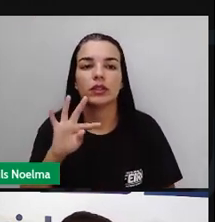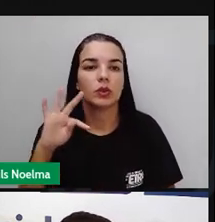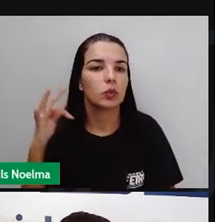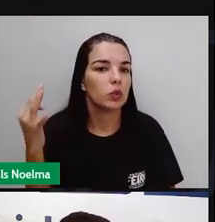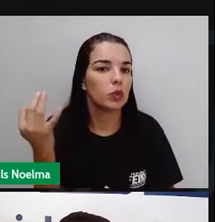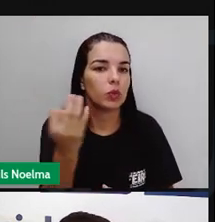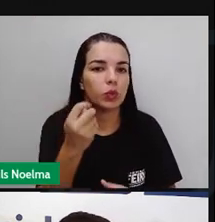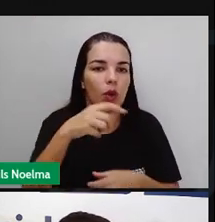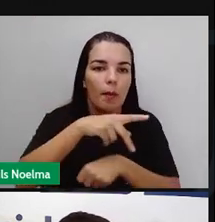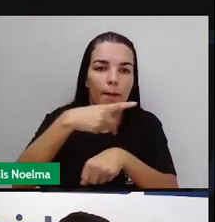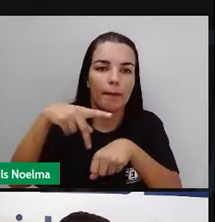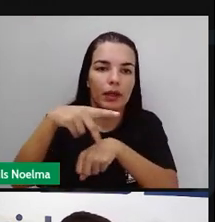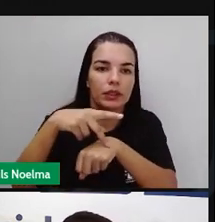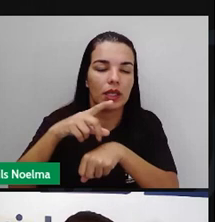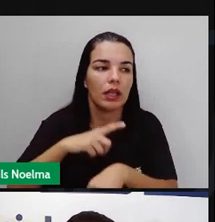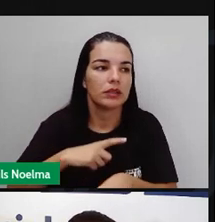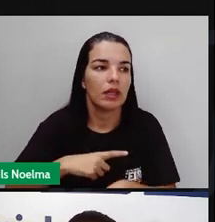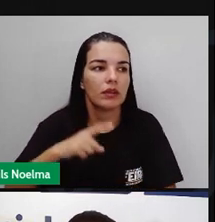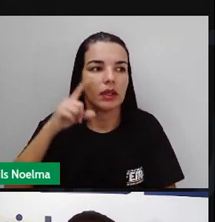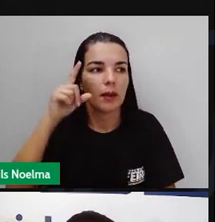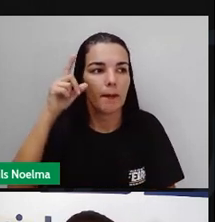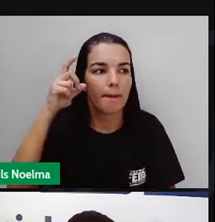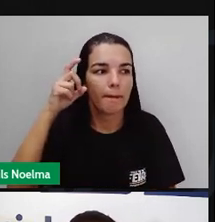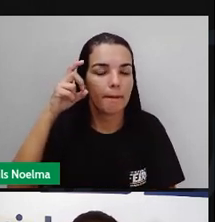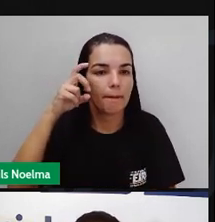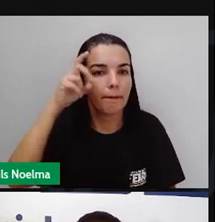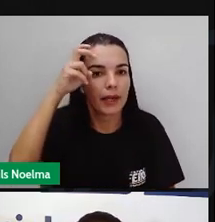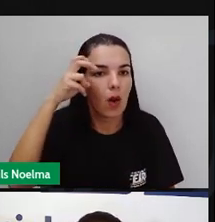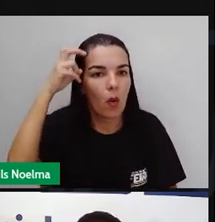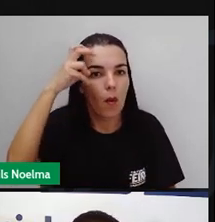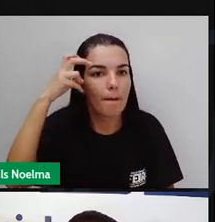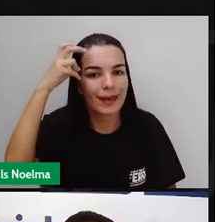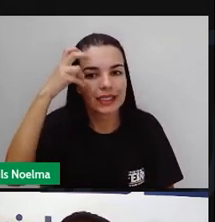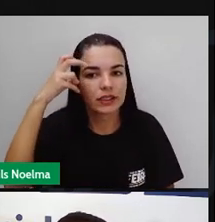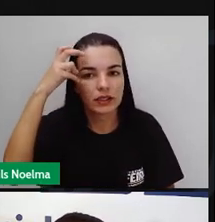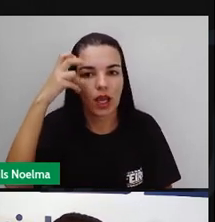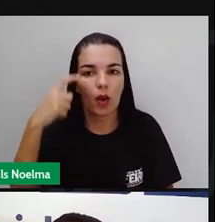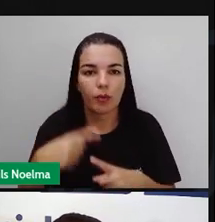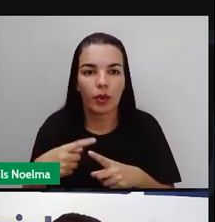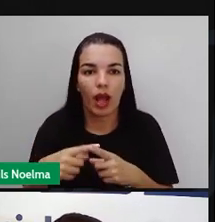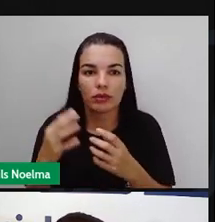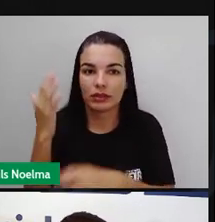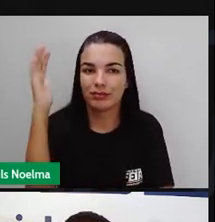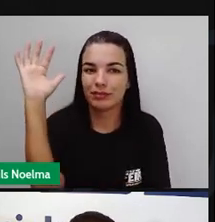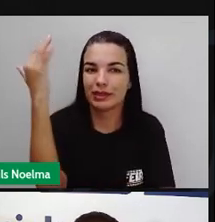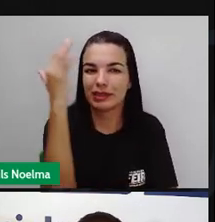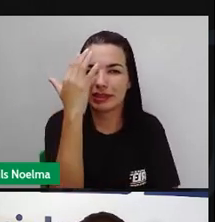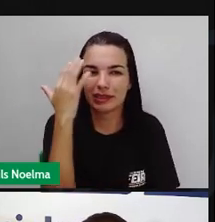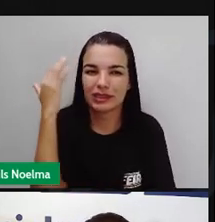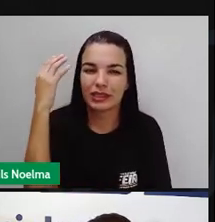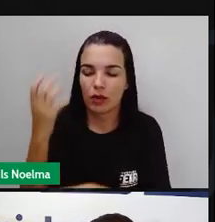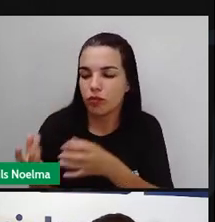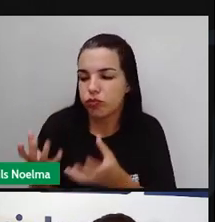uma vez que houve também as carvoarias aí a queima de madeira dentro da própria Amazônia